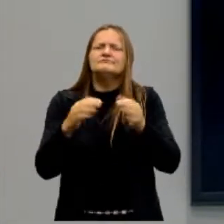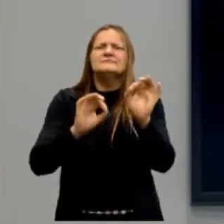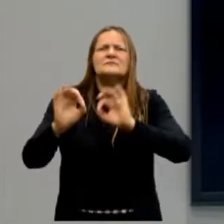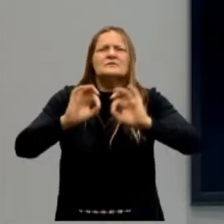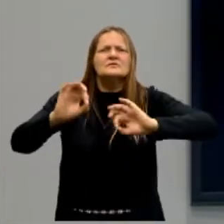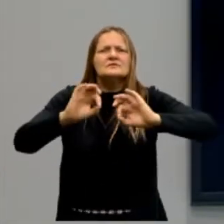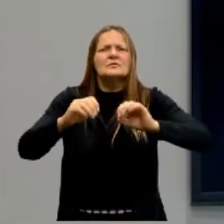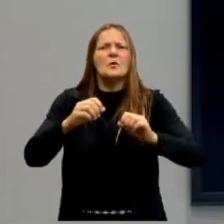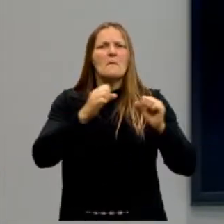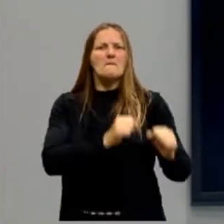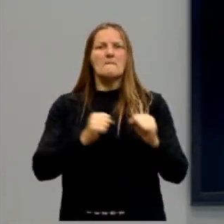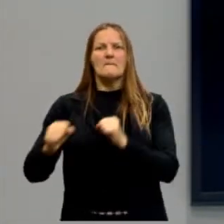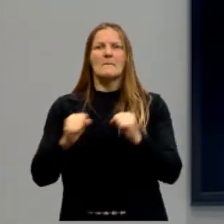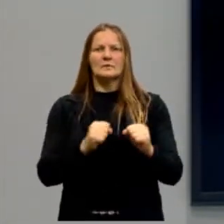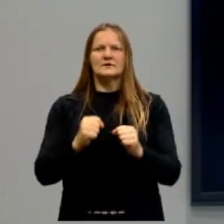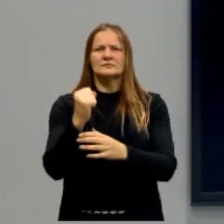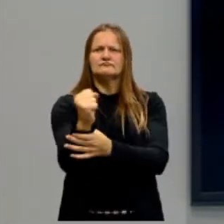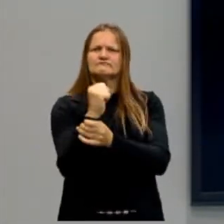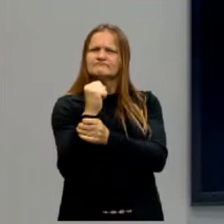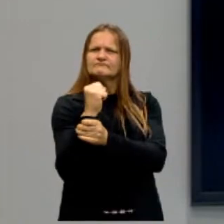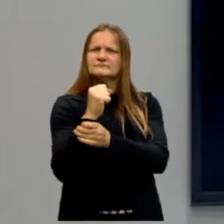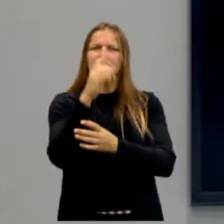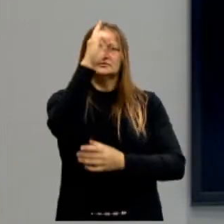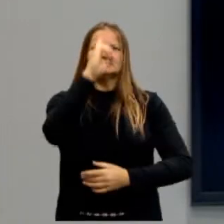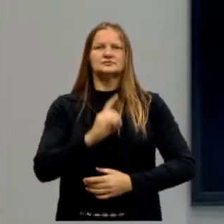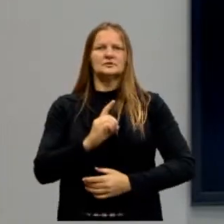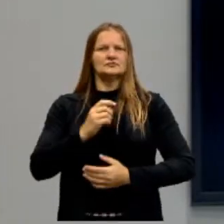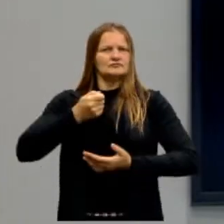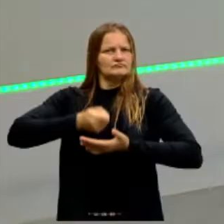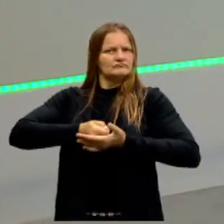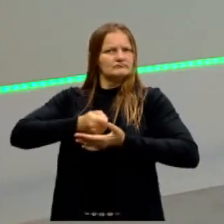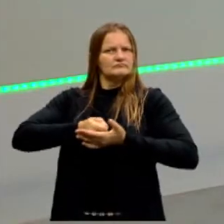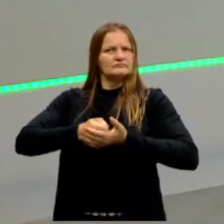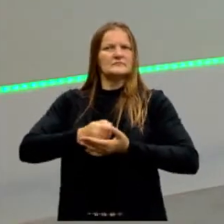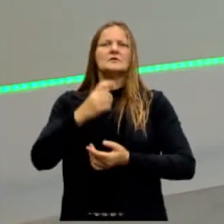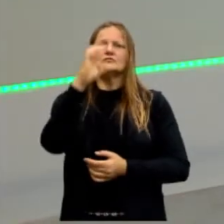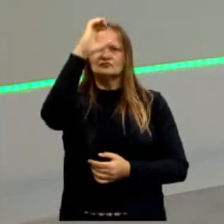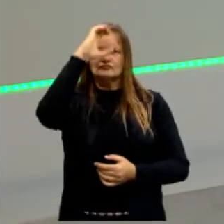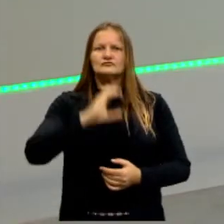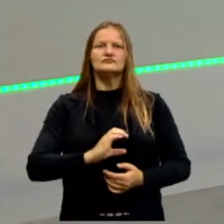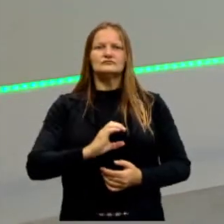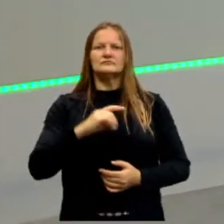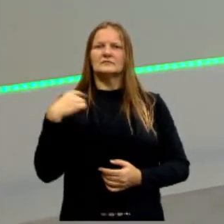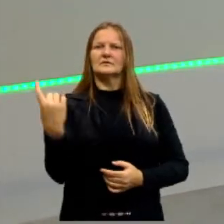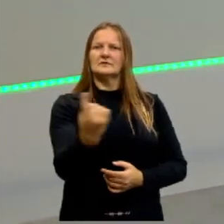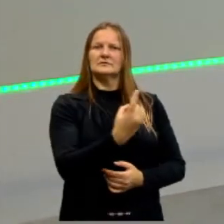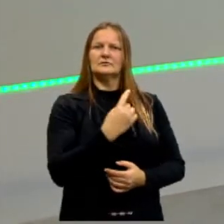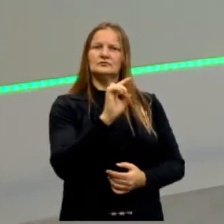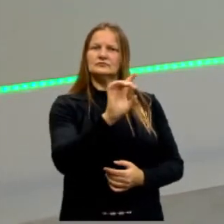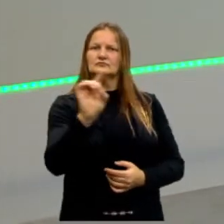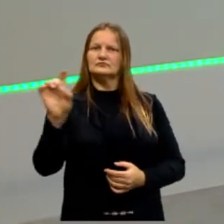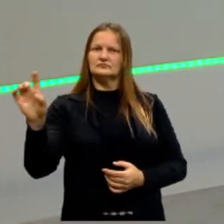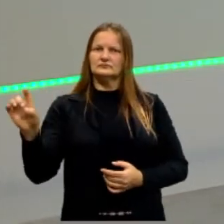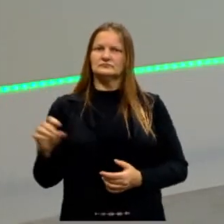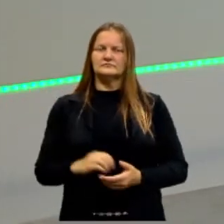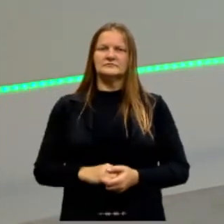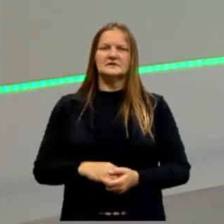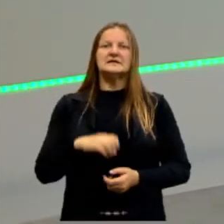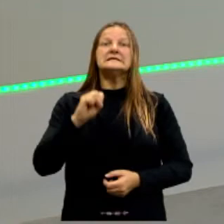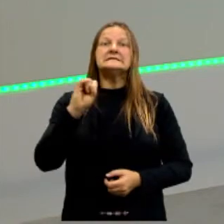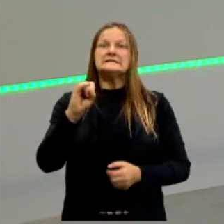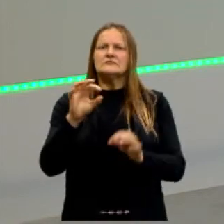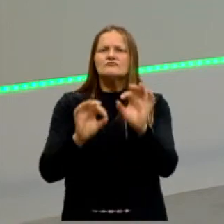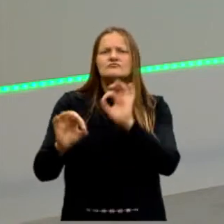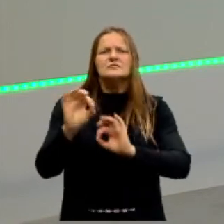organização do poder asseguram os direitos e os deveres dos cidadãos. Também é fato. Então, você formar governo,